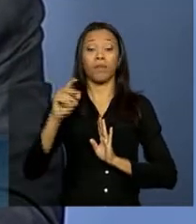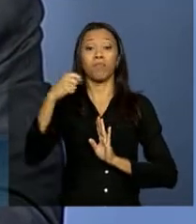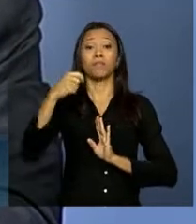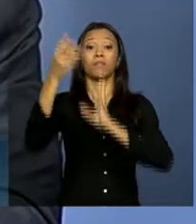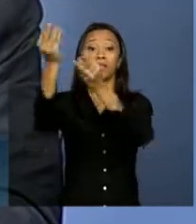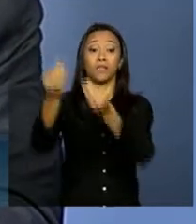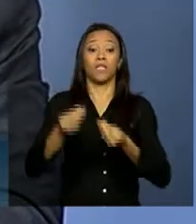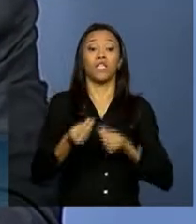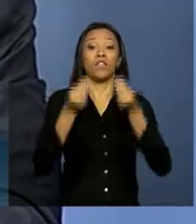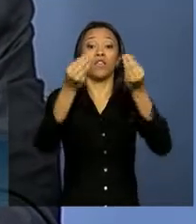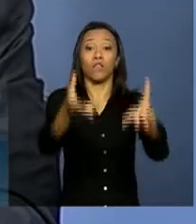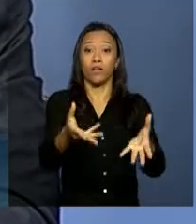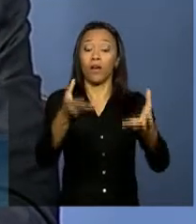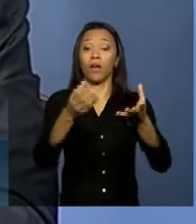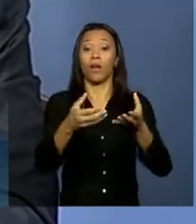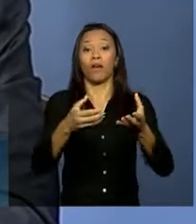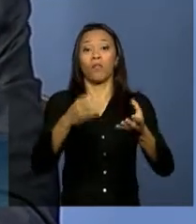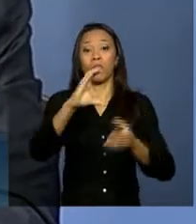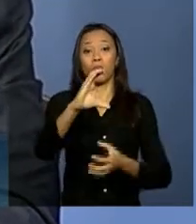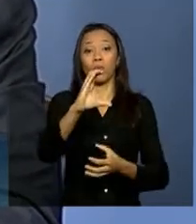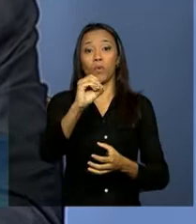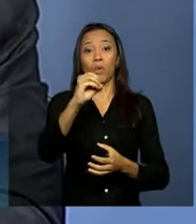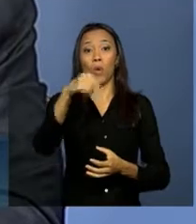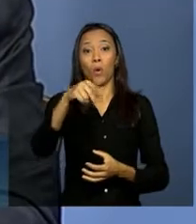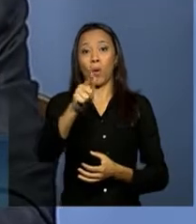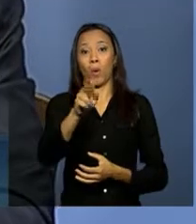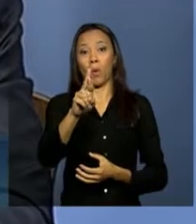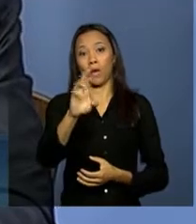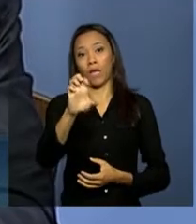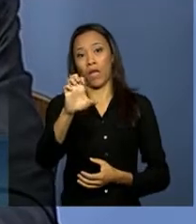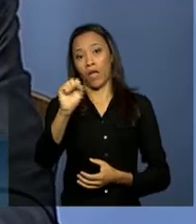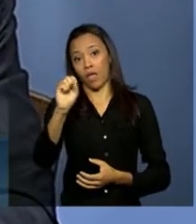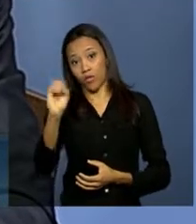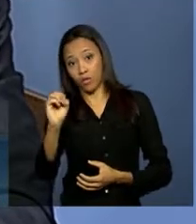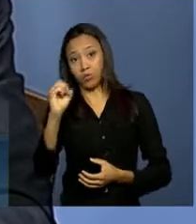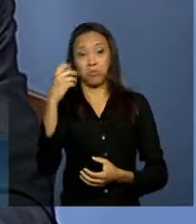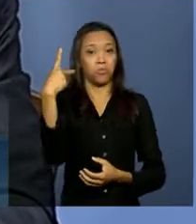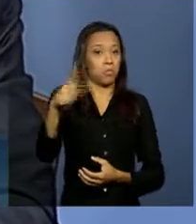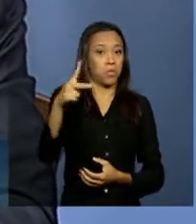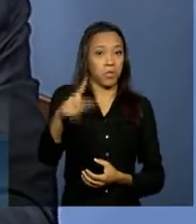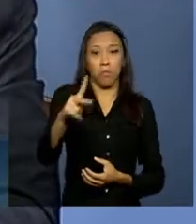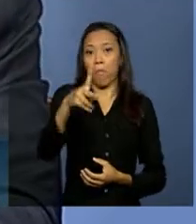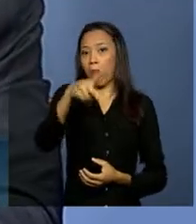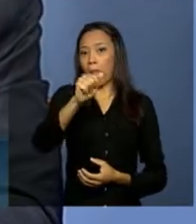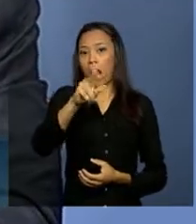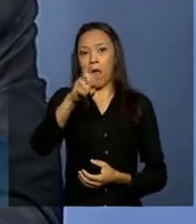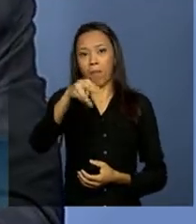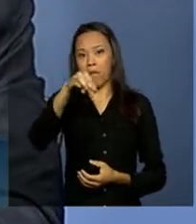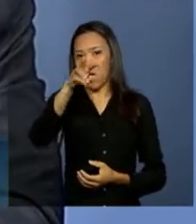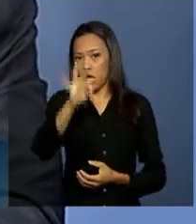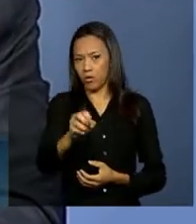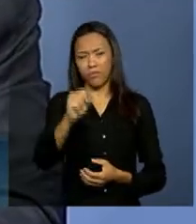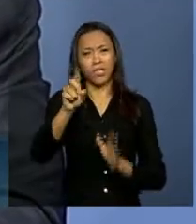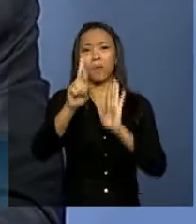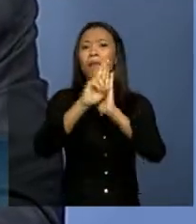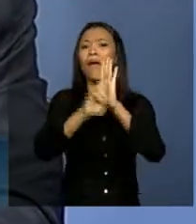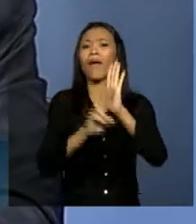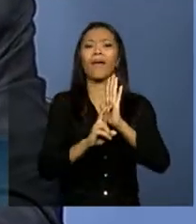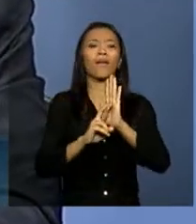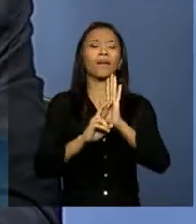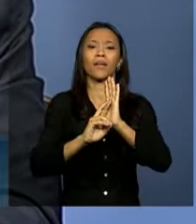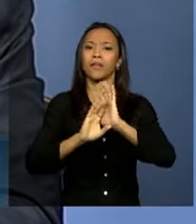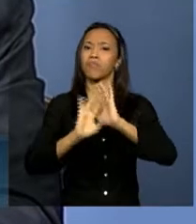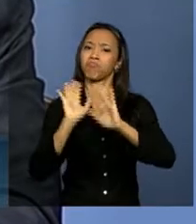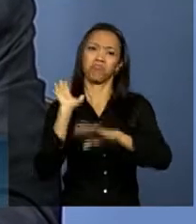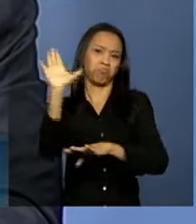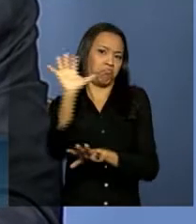Congresso, ou para o Parlamento, tem um certo trâmite burocrático que tem que ser seguido nos